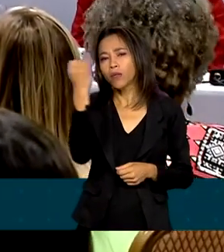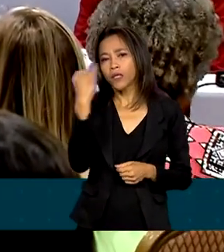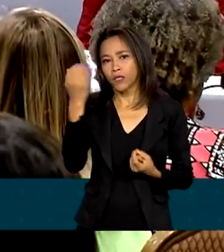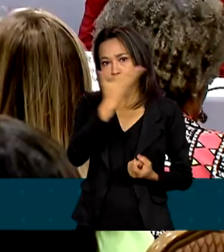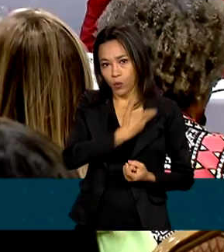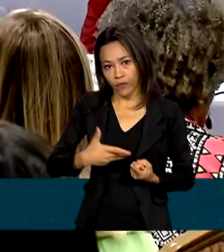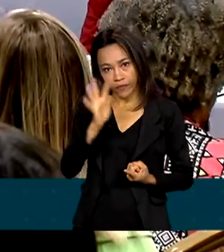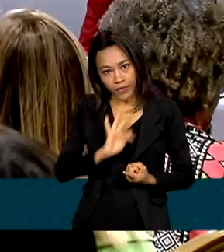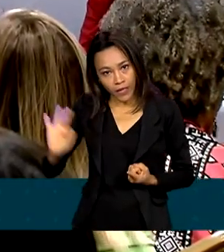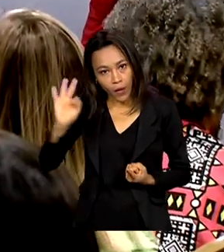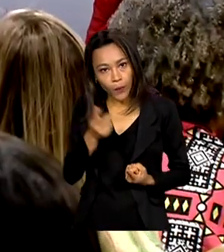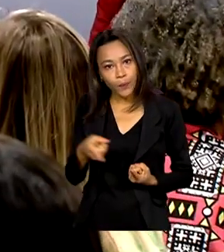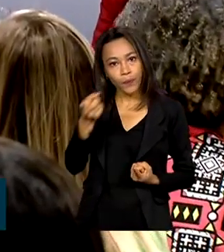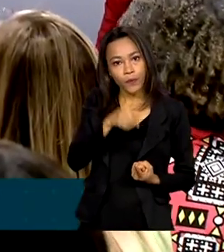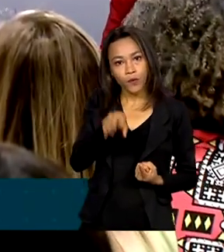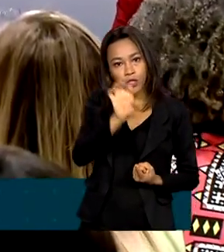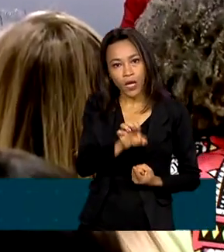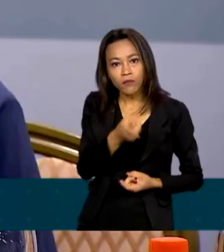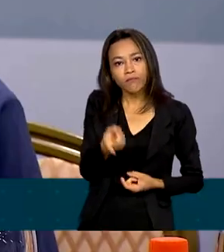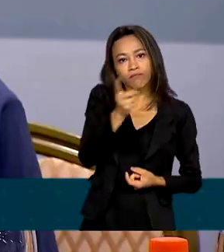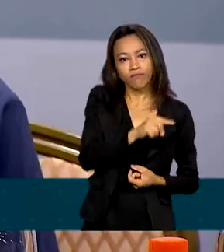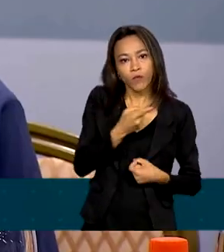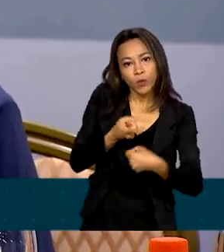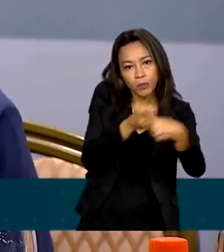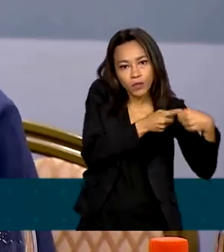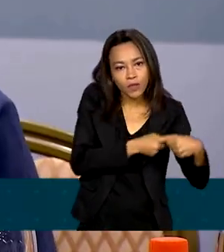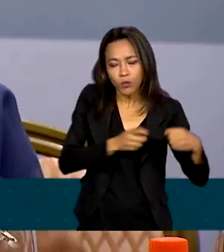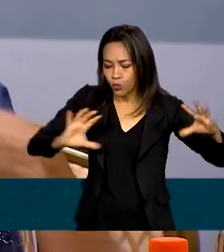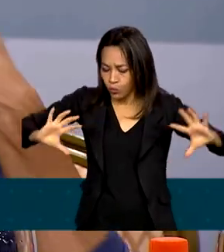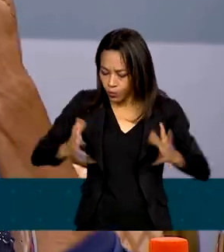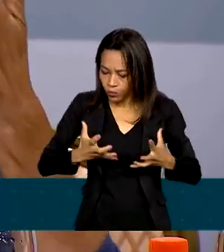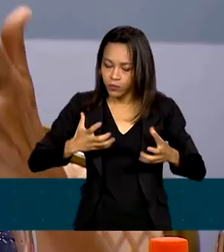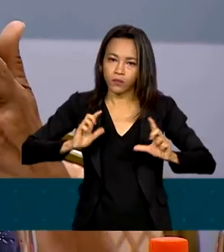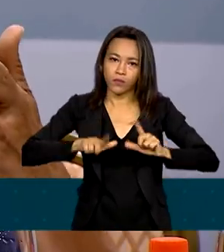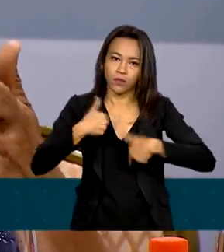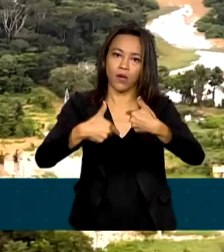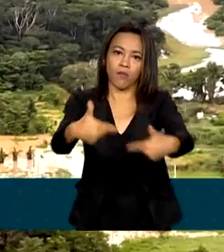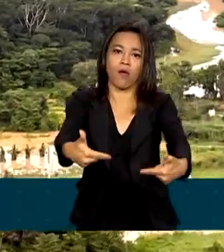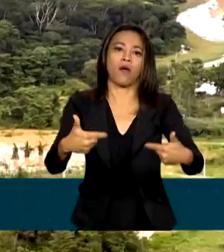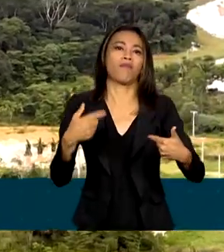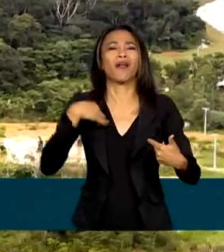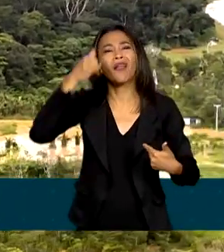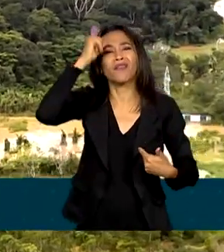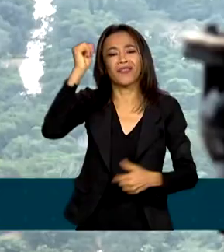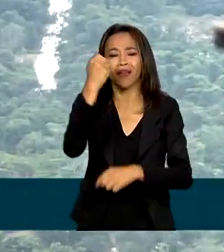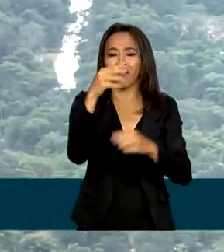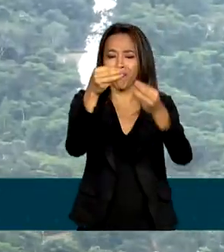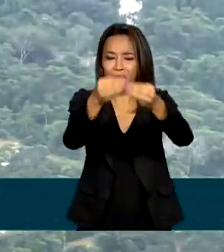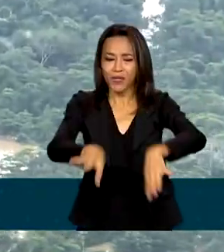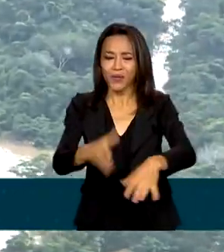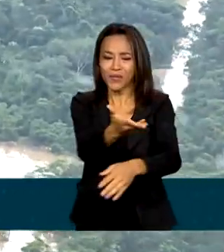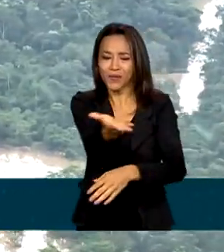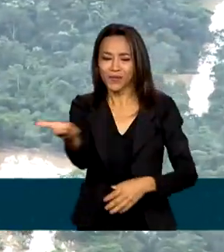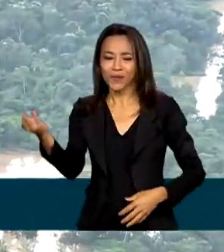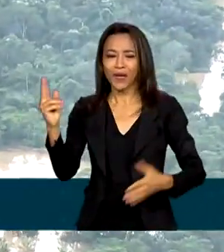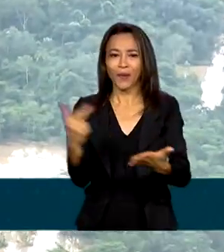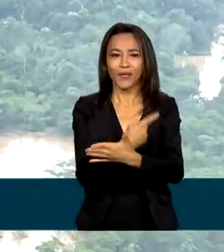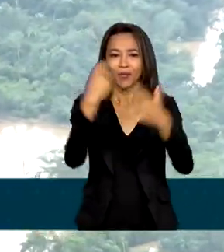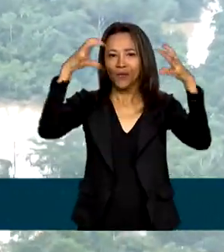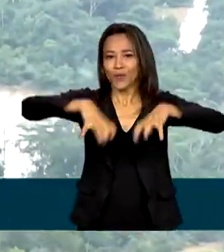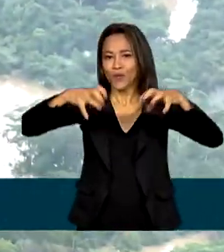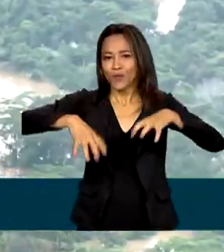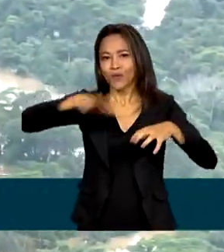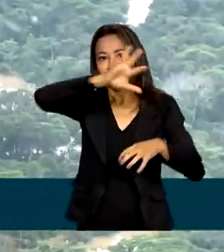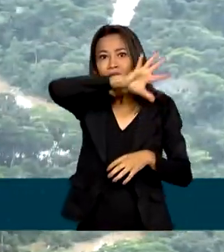federal, estadual e municipal trabalhem juntas para evitar desastres ambientais como causado pelas fortes chuvas no